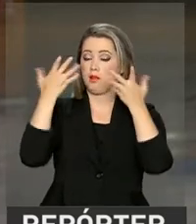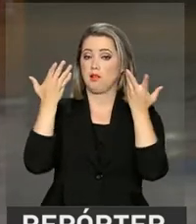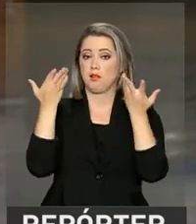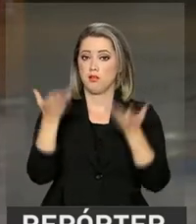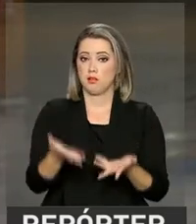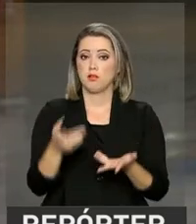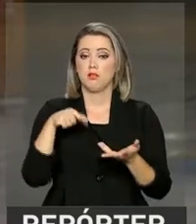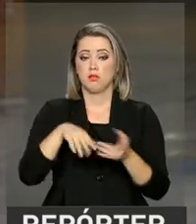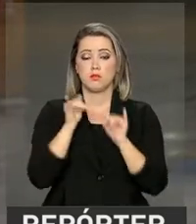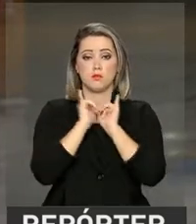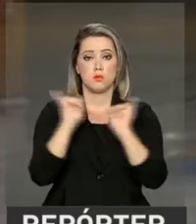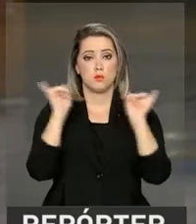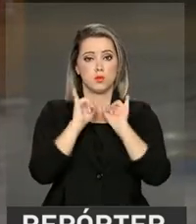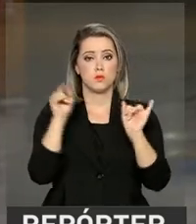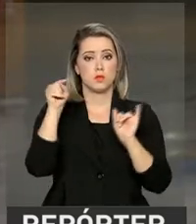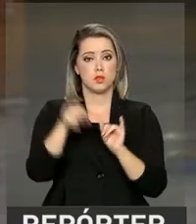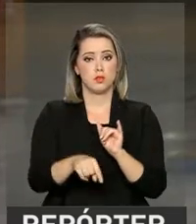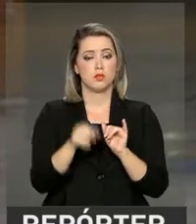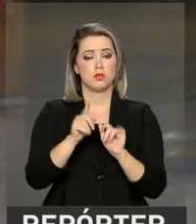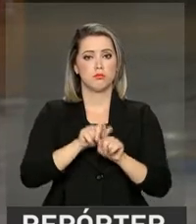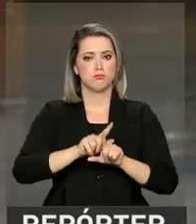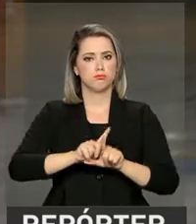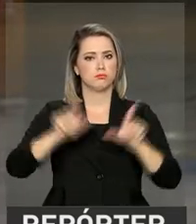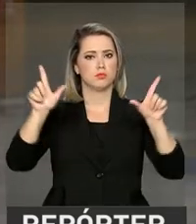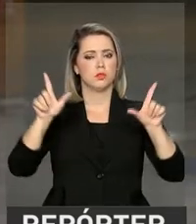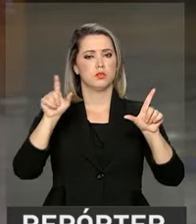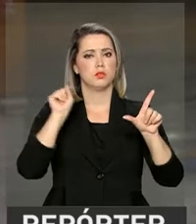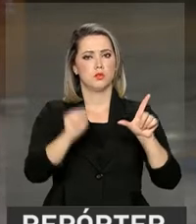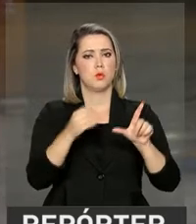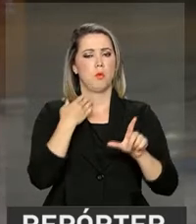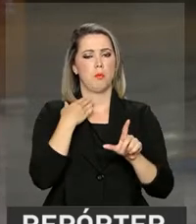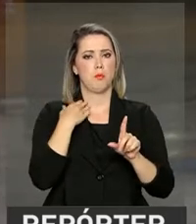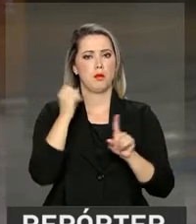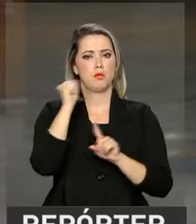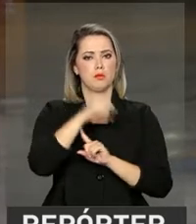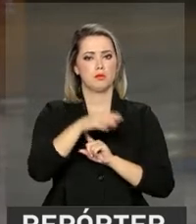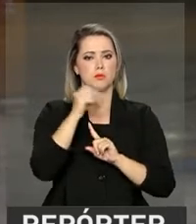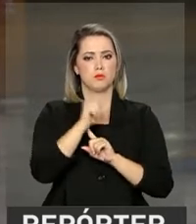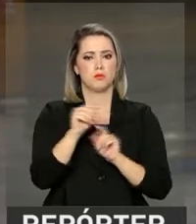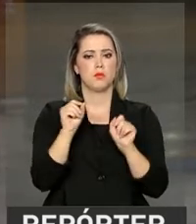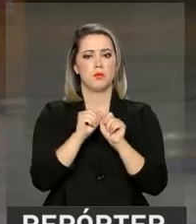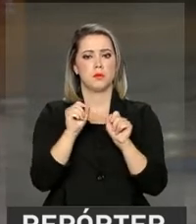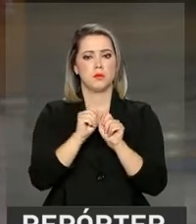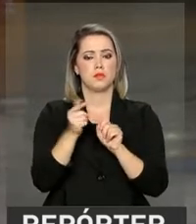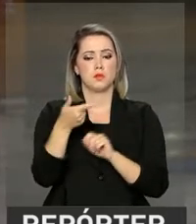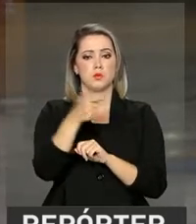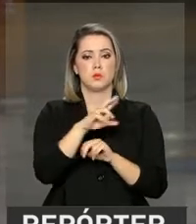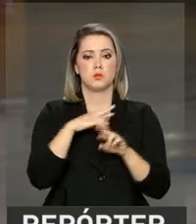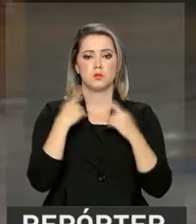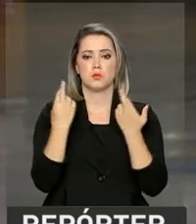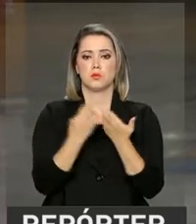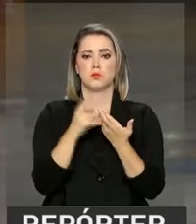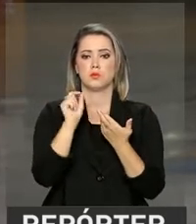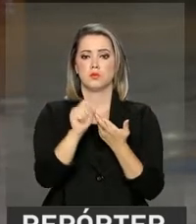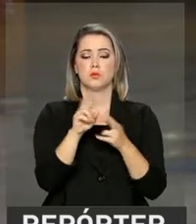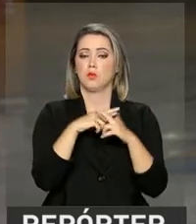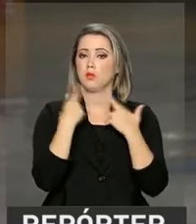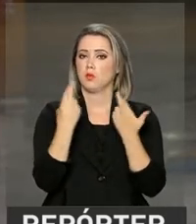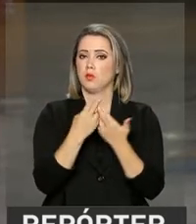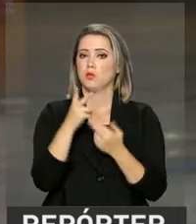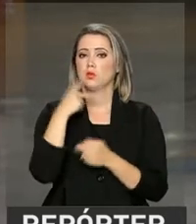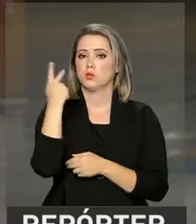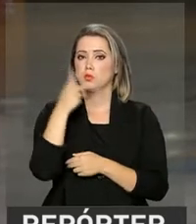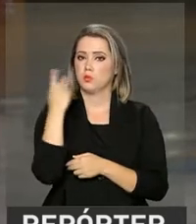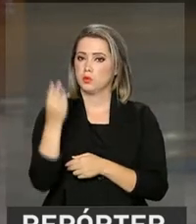divulgar aqui na programação da TVNBR. O Banco Central faz mais uma reunião, uma reunião do Comitê de